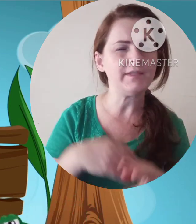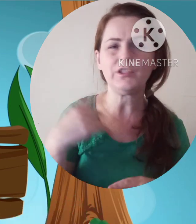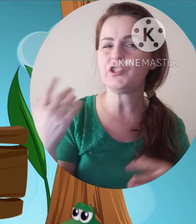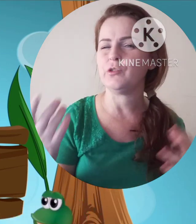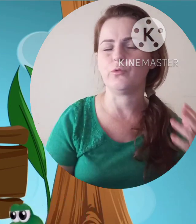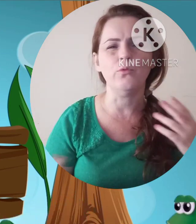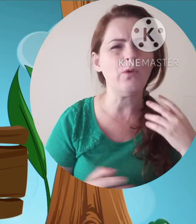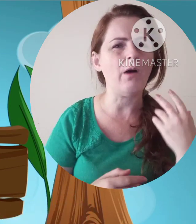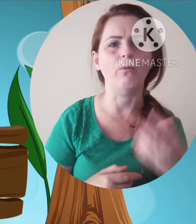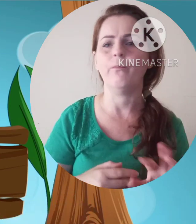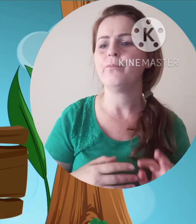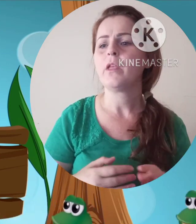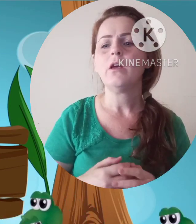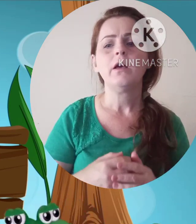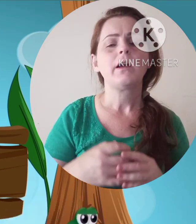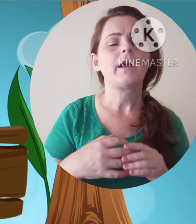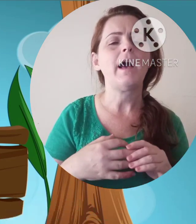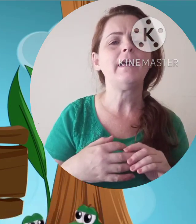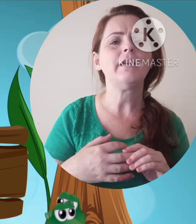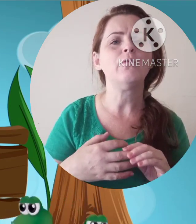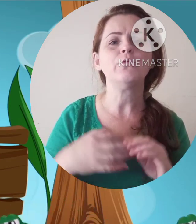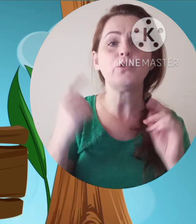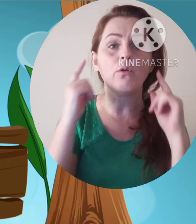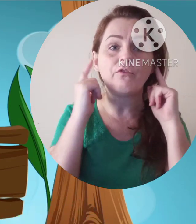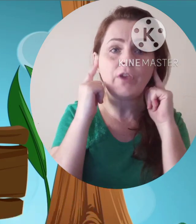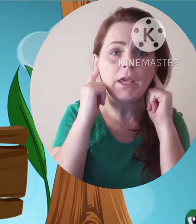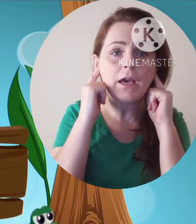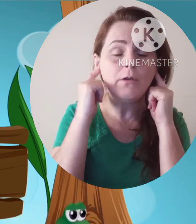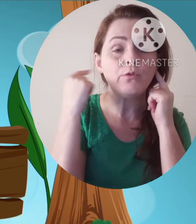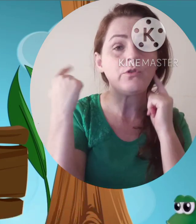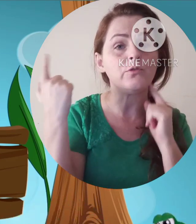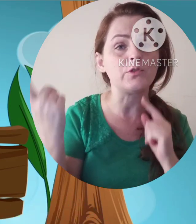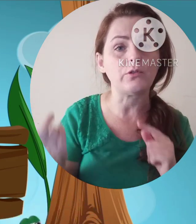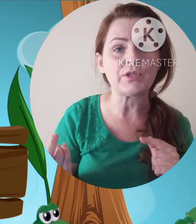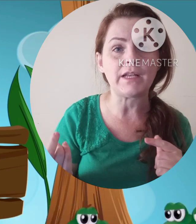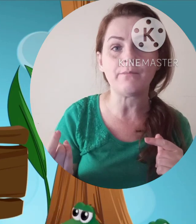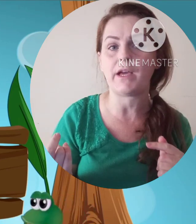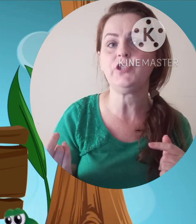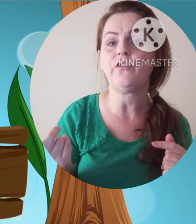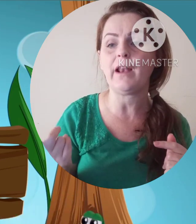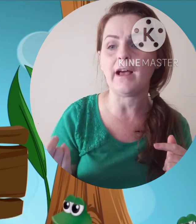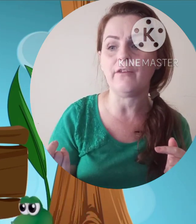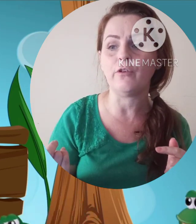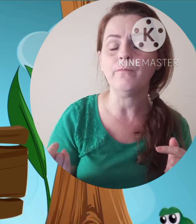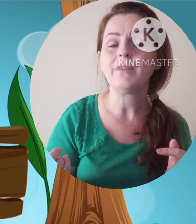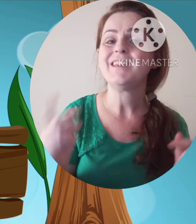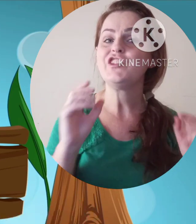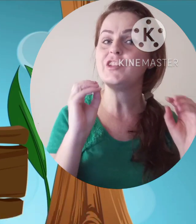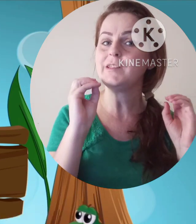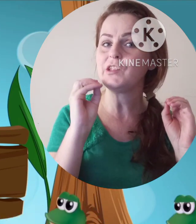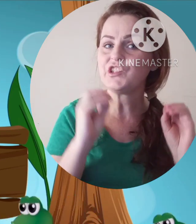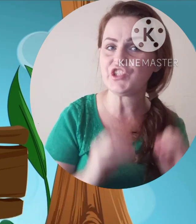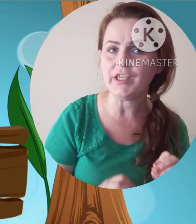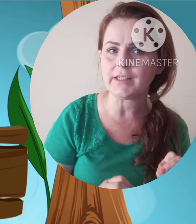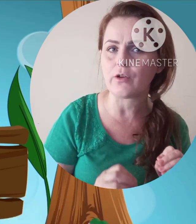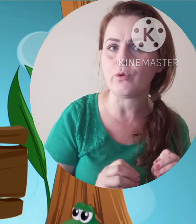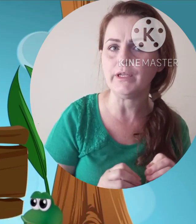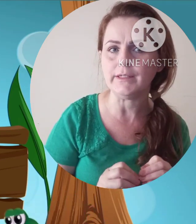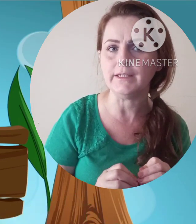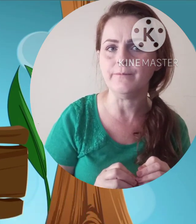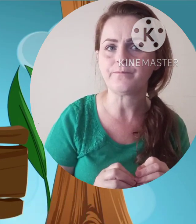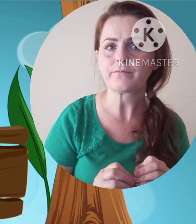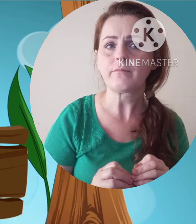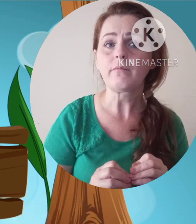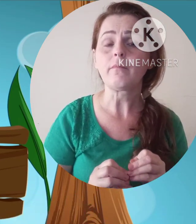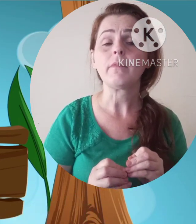sapinhos foram desistindo um a um. Cada um que ouvia o que os outros animais falavam desistia da